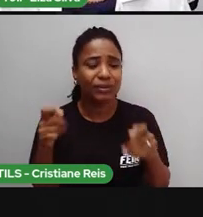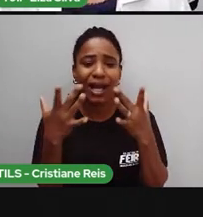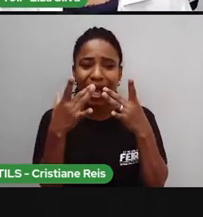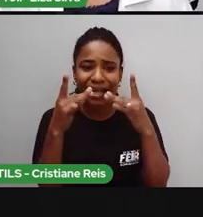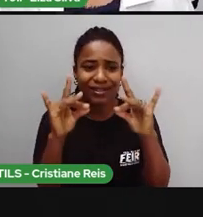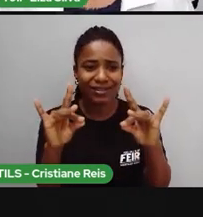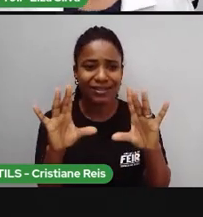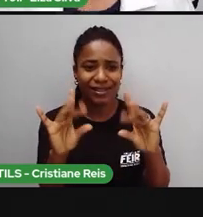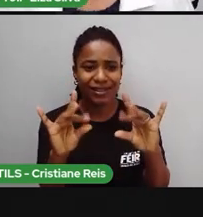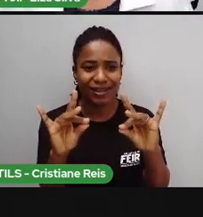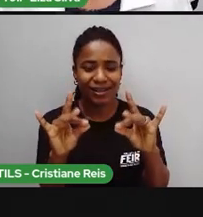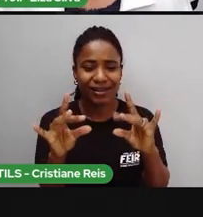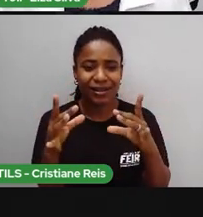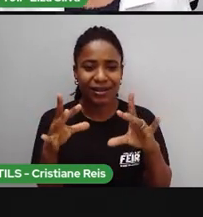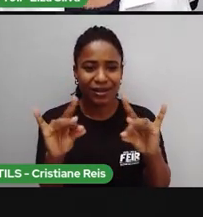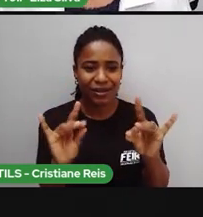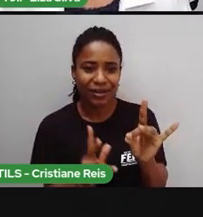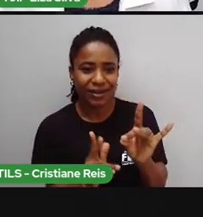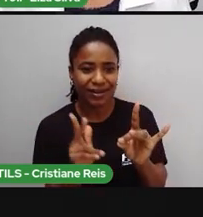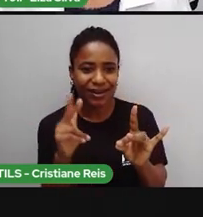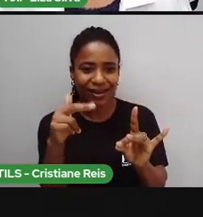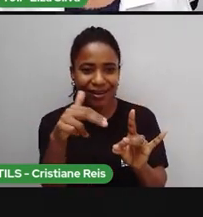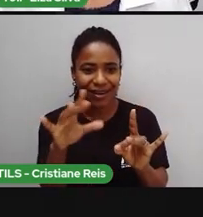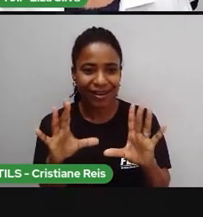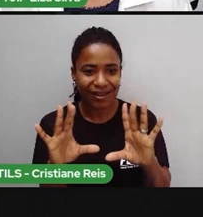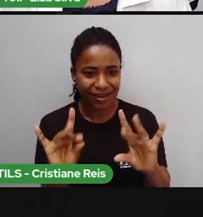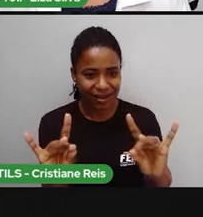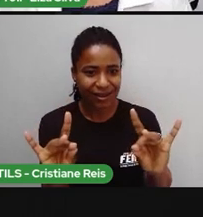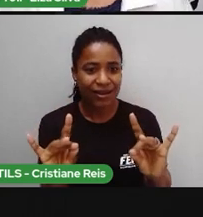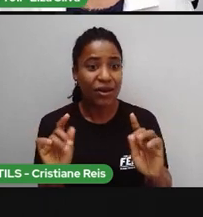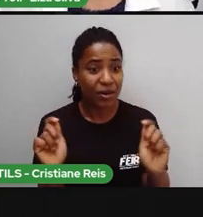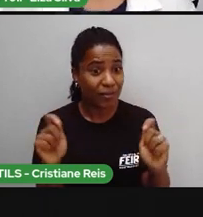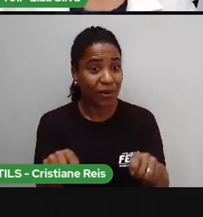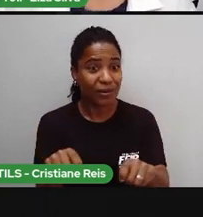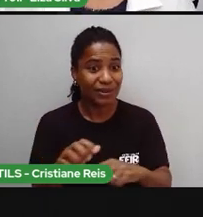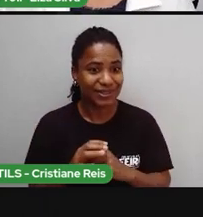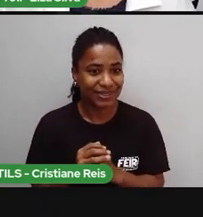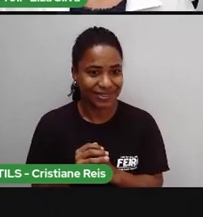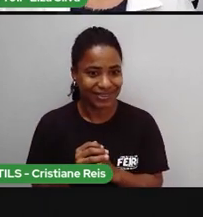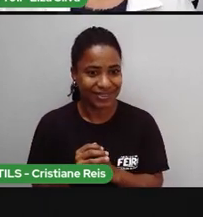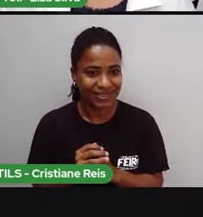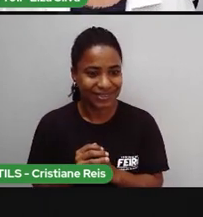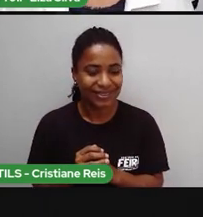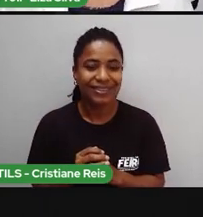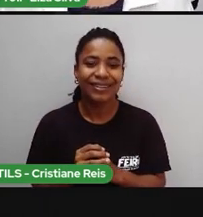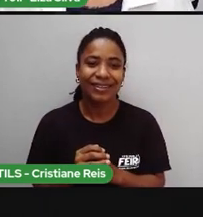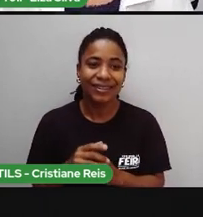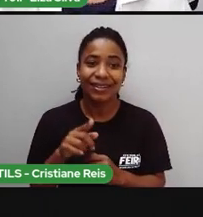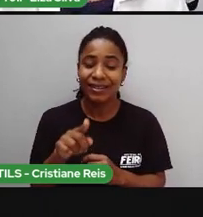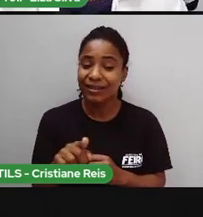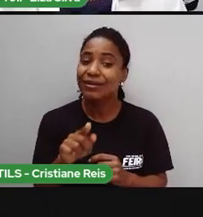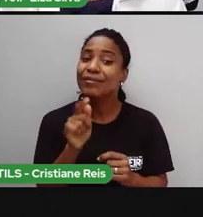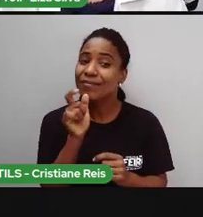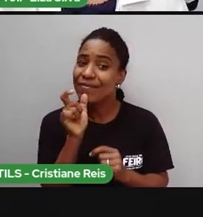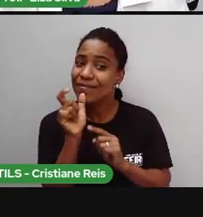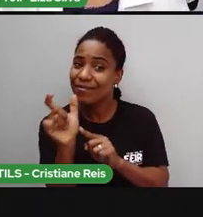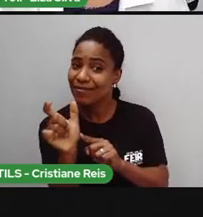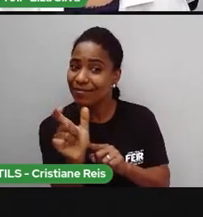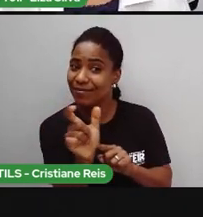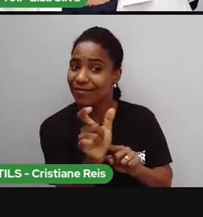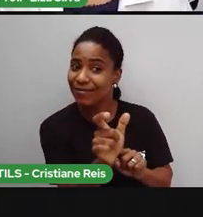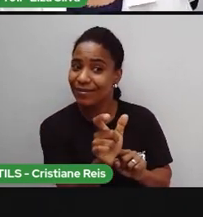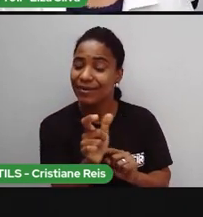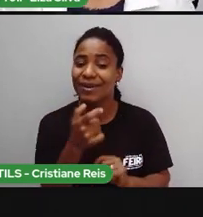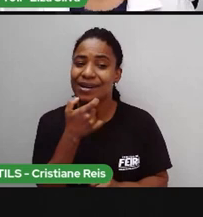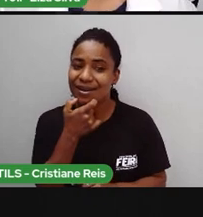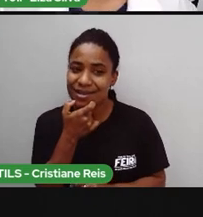representar essa diversidade. Não se esqueça de utilizar o vocabulário em inglês